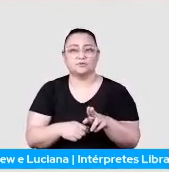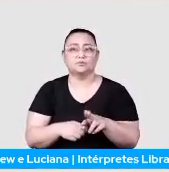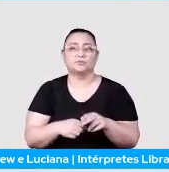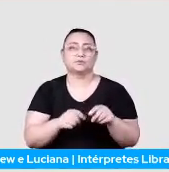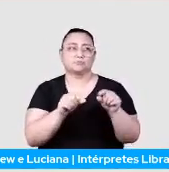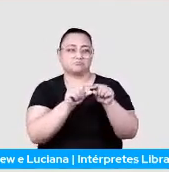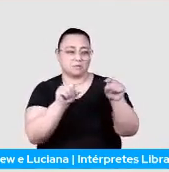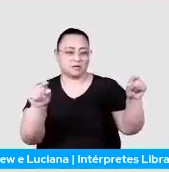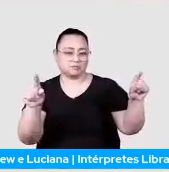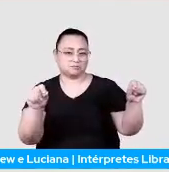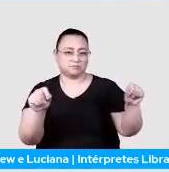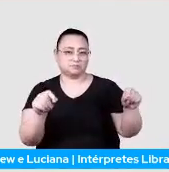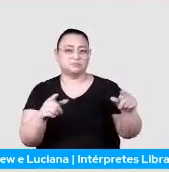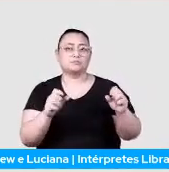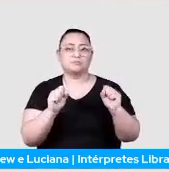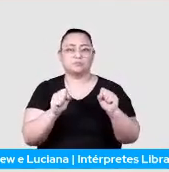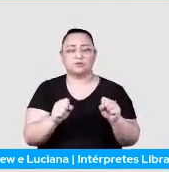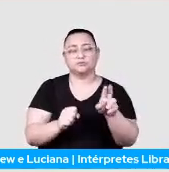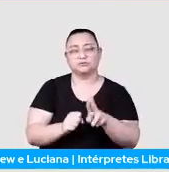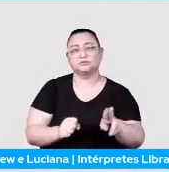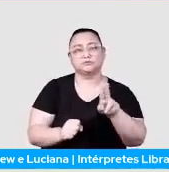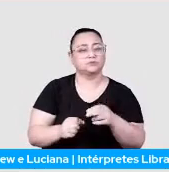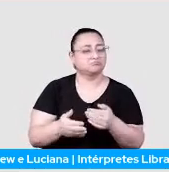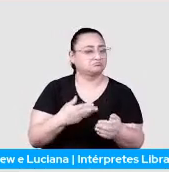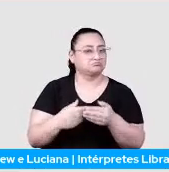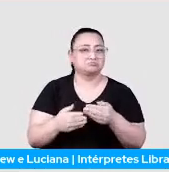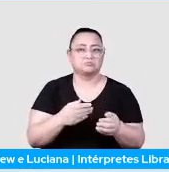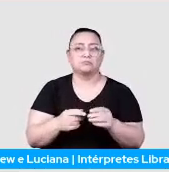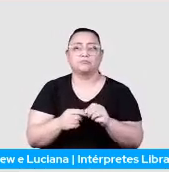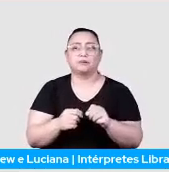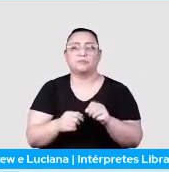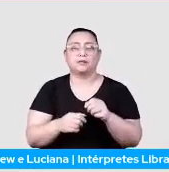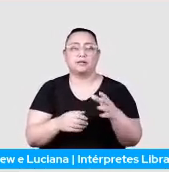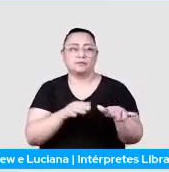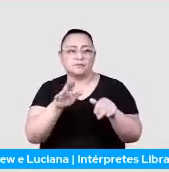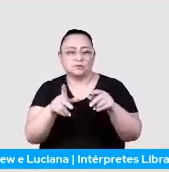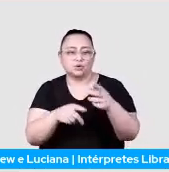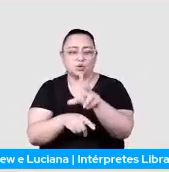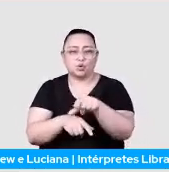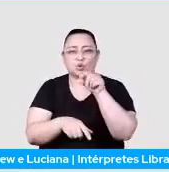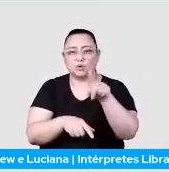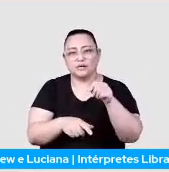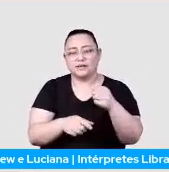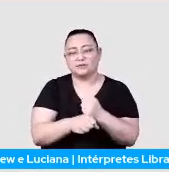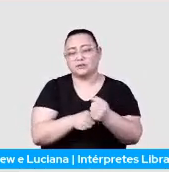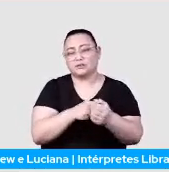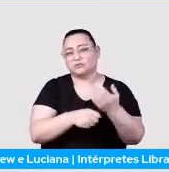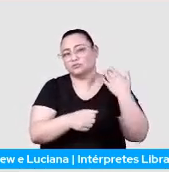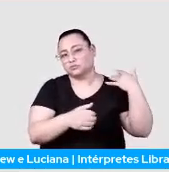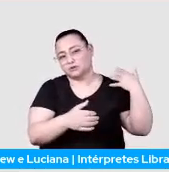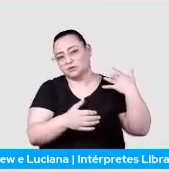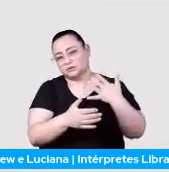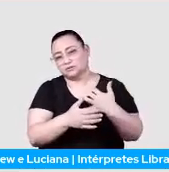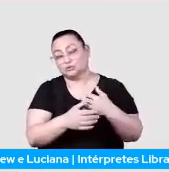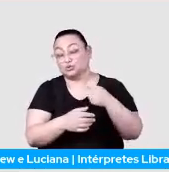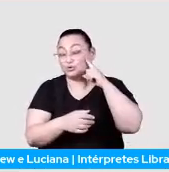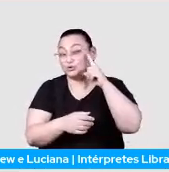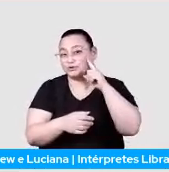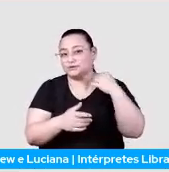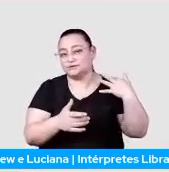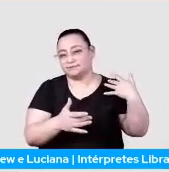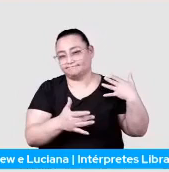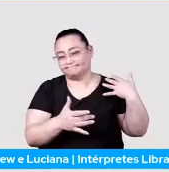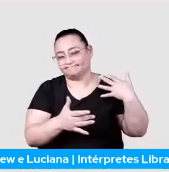Scrapy Cloud para pegar os teus jobs dos anos anteriores, dos dias anteriores, no caso, desculpa,